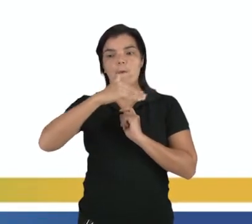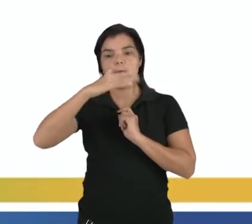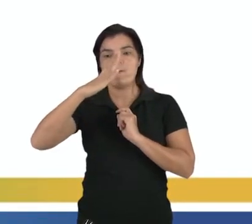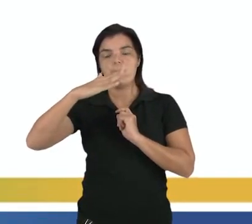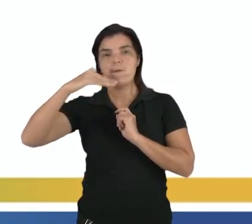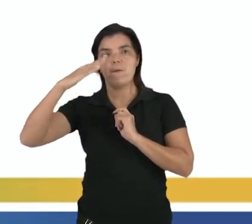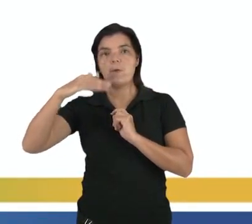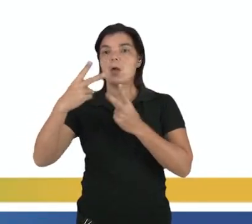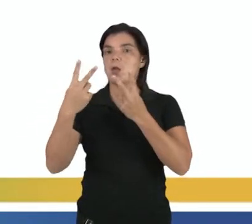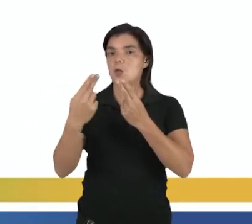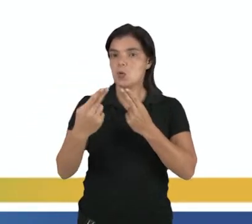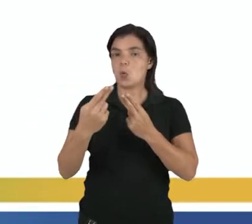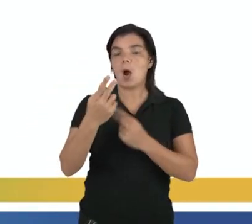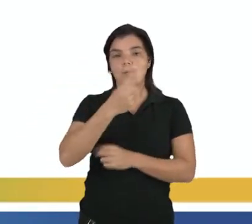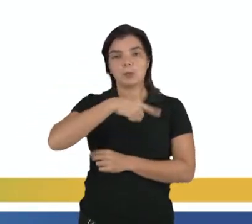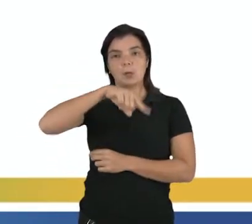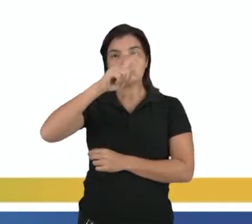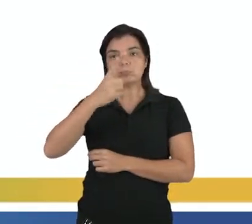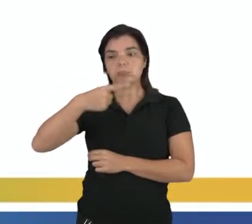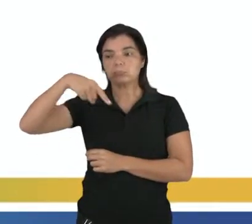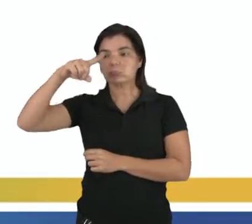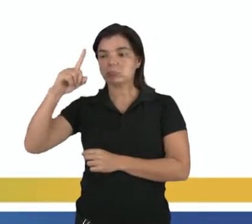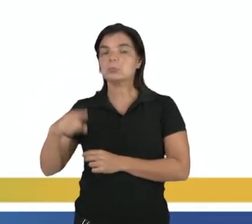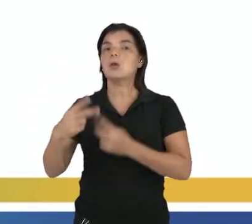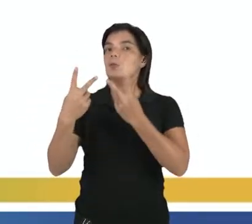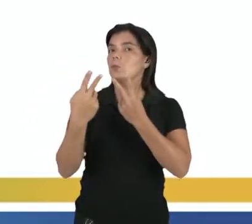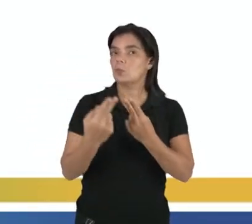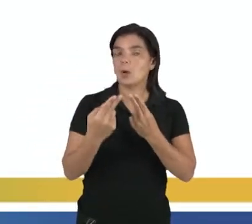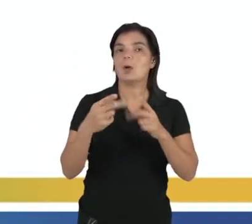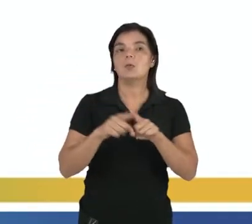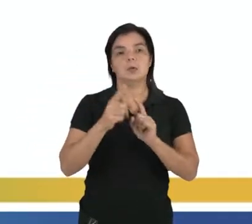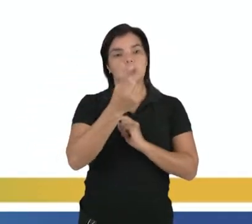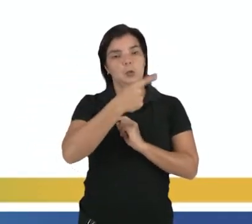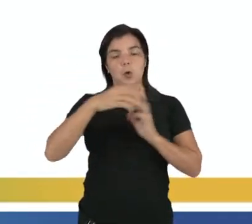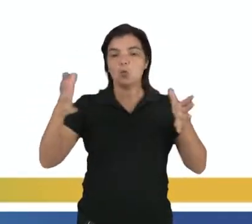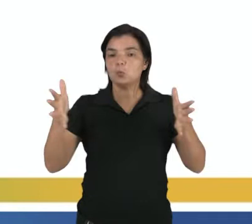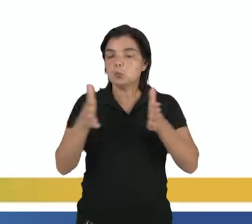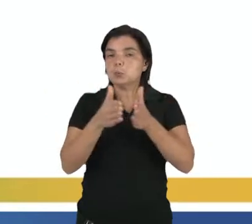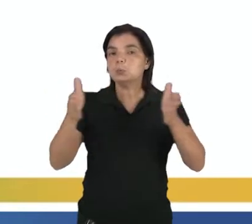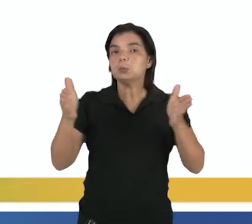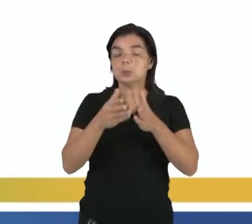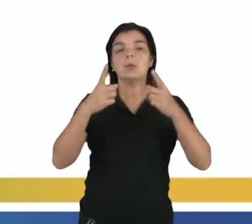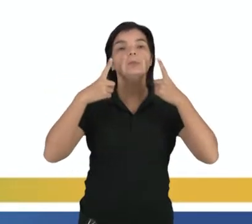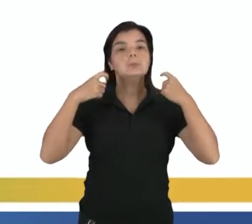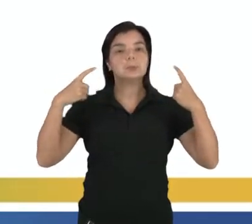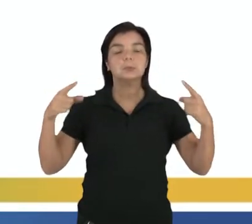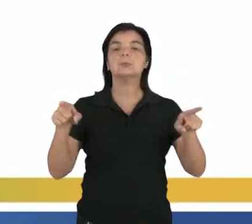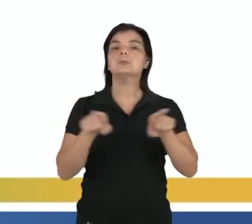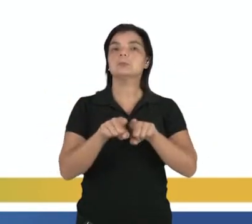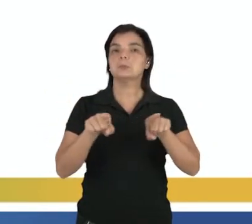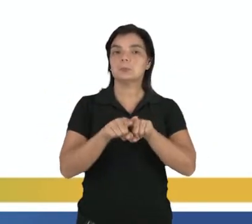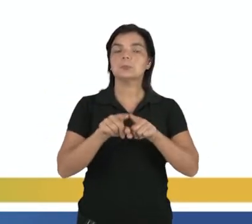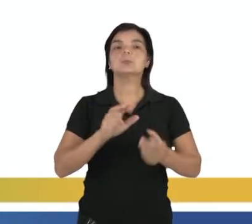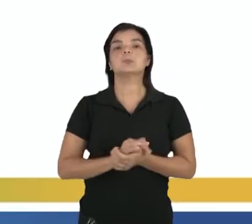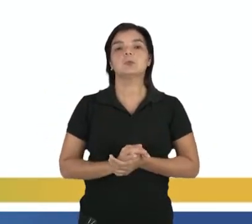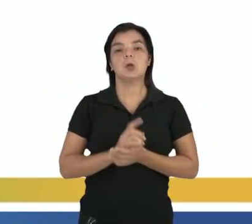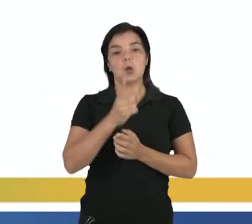vibração tem a mesma da direção da propagação da onda. Então, ondas emolas, as ondas sonoras, são